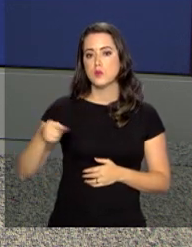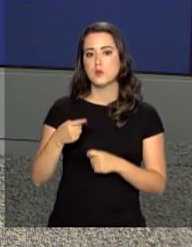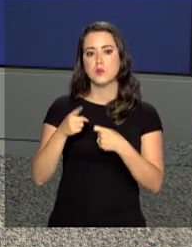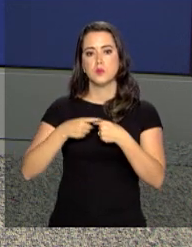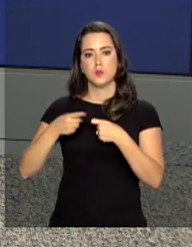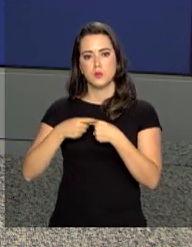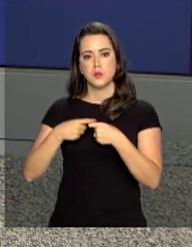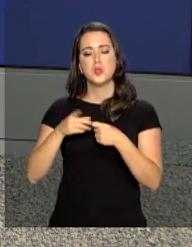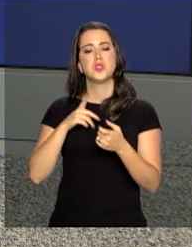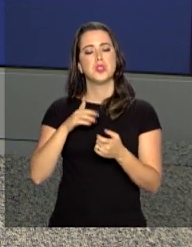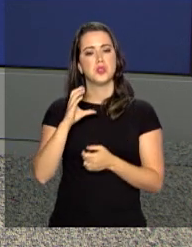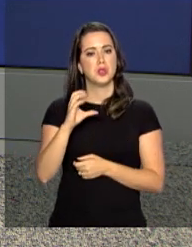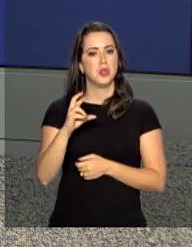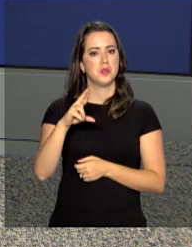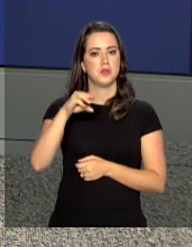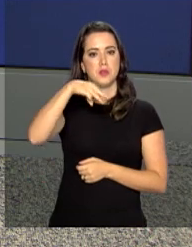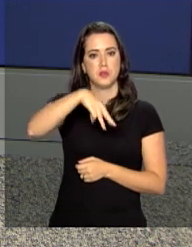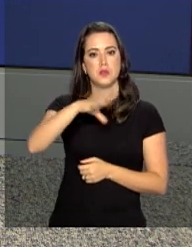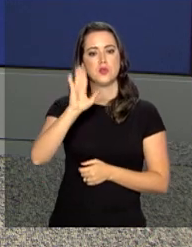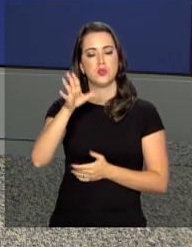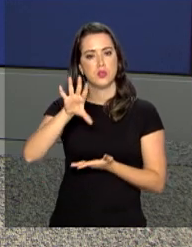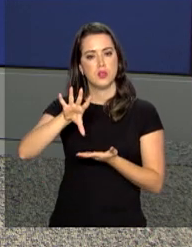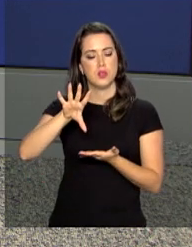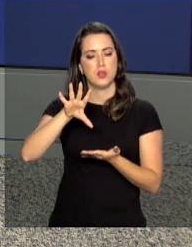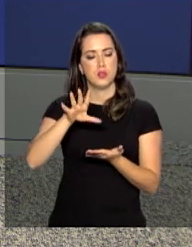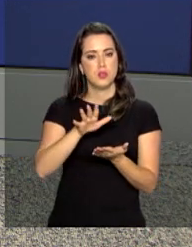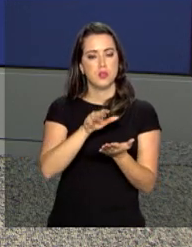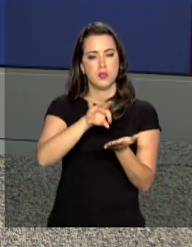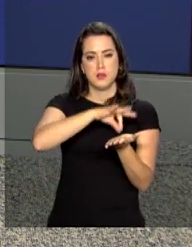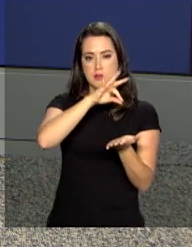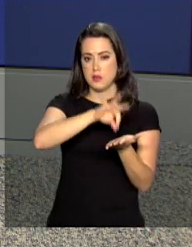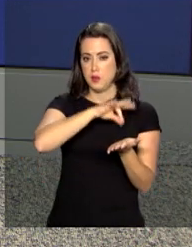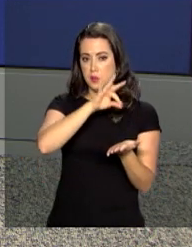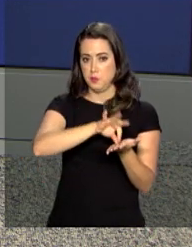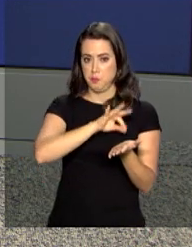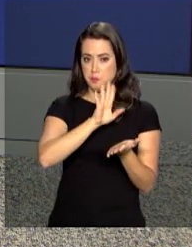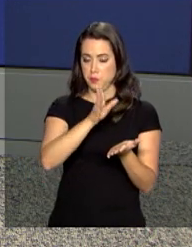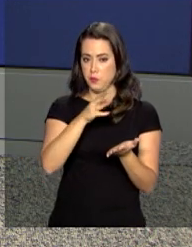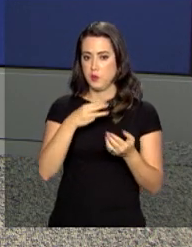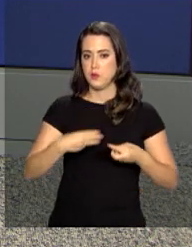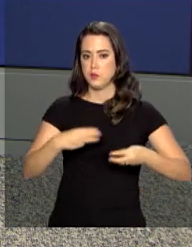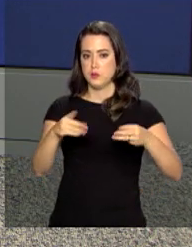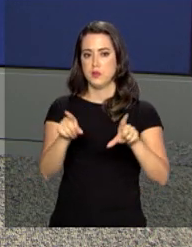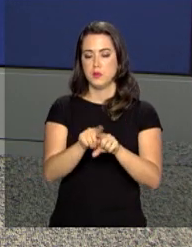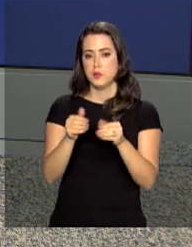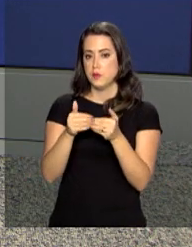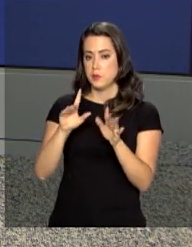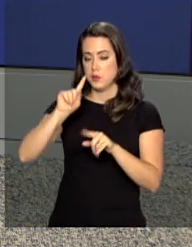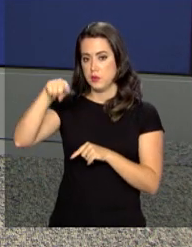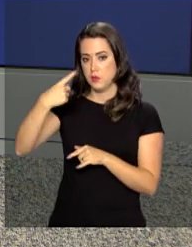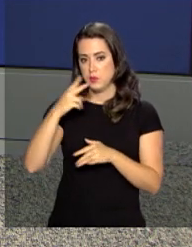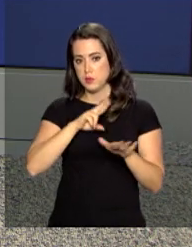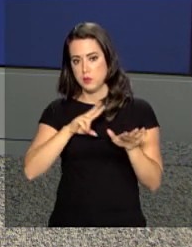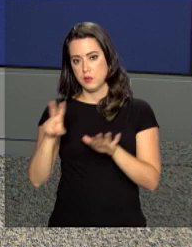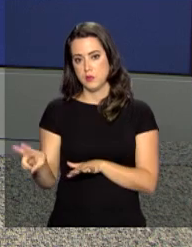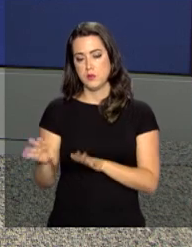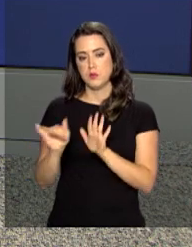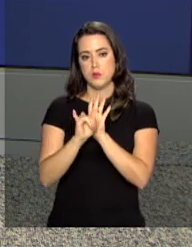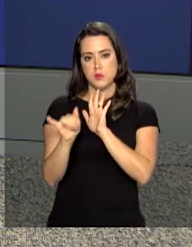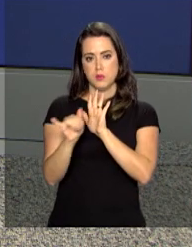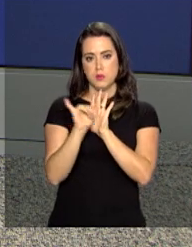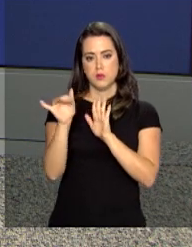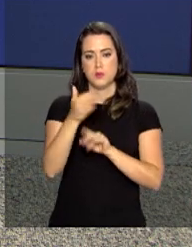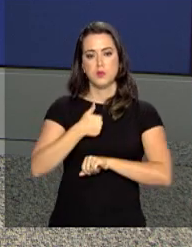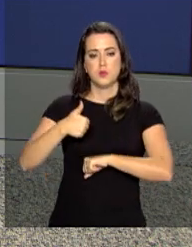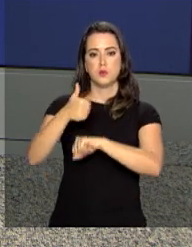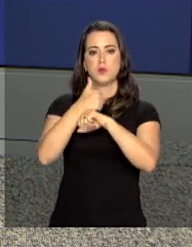médicos com registro no Brasil já haviam se inscrito. O Ministério também vai abrir na próxima semana edital para